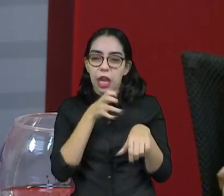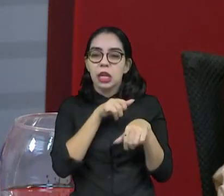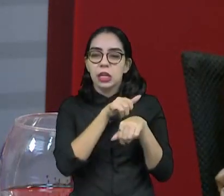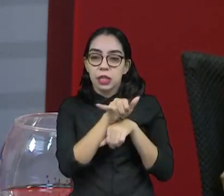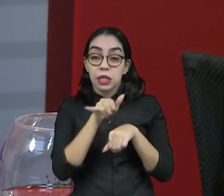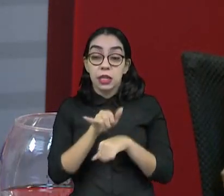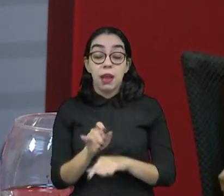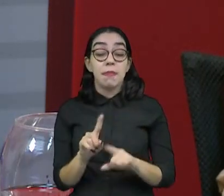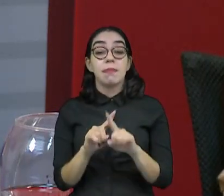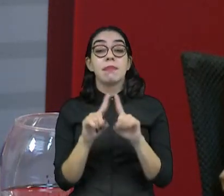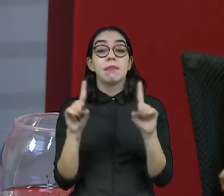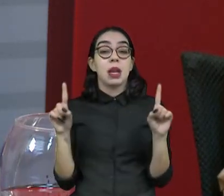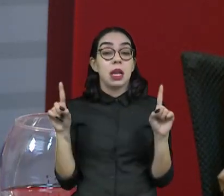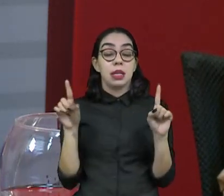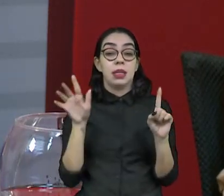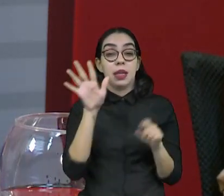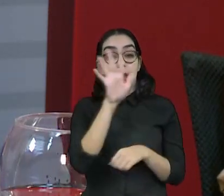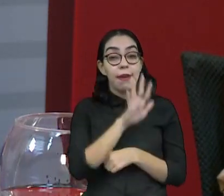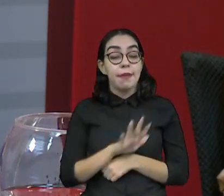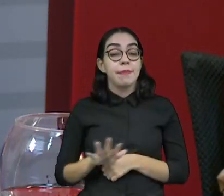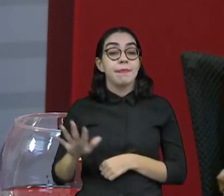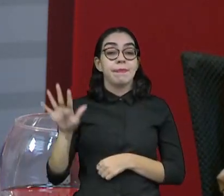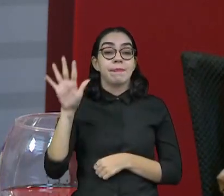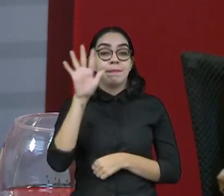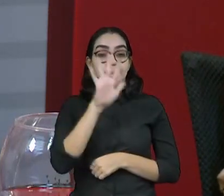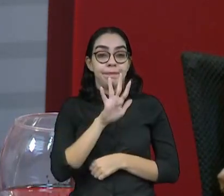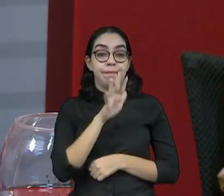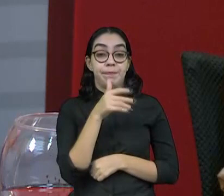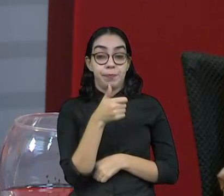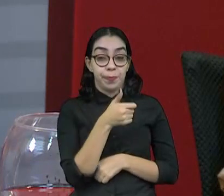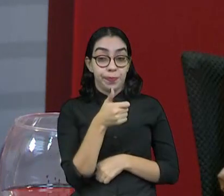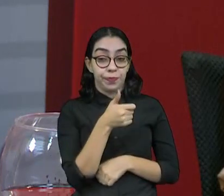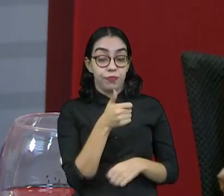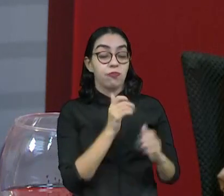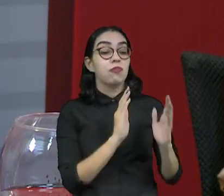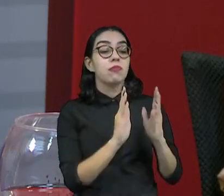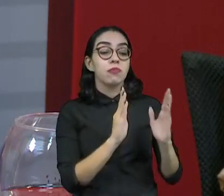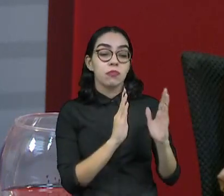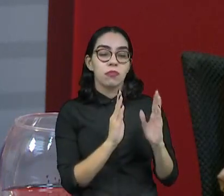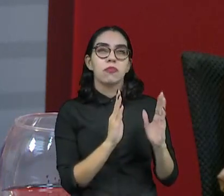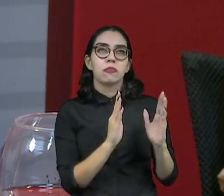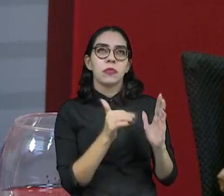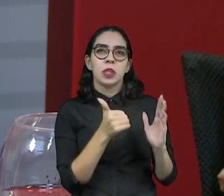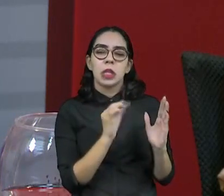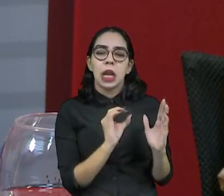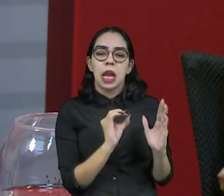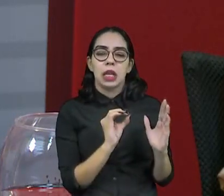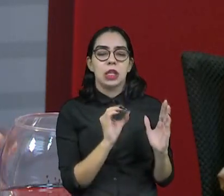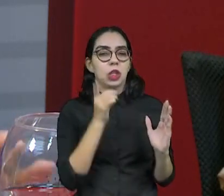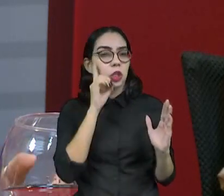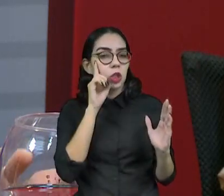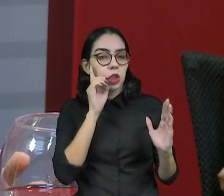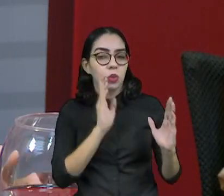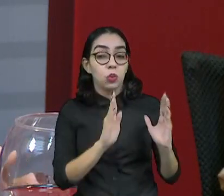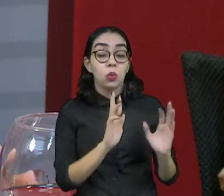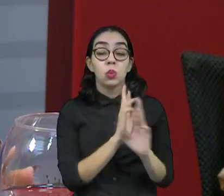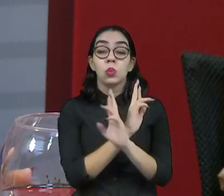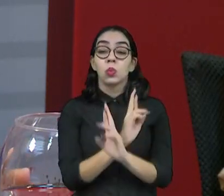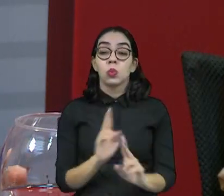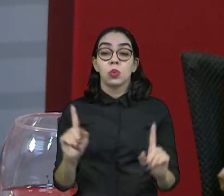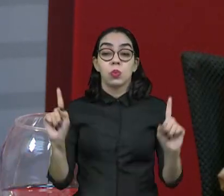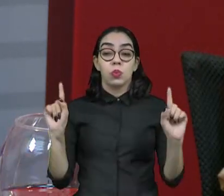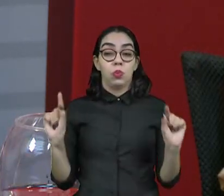nesse cenário, principalmente, antes do primeiro turno, umas duas semanas, dez dias, a gente tinha uma diferença muito grande,